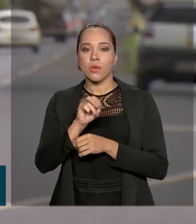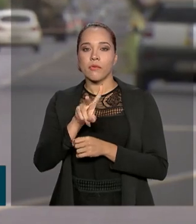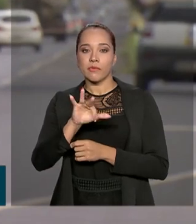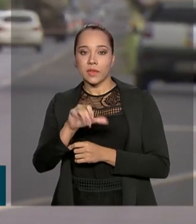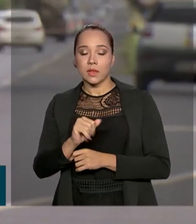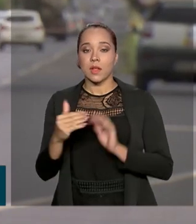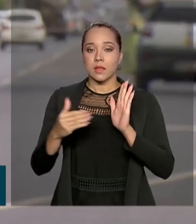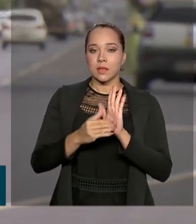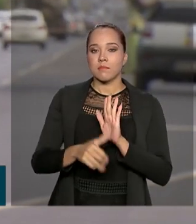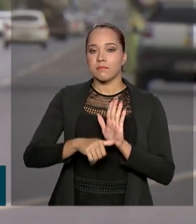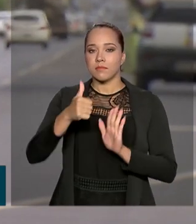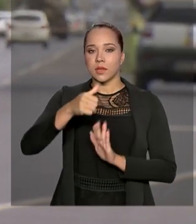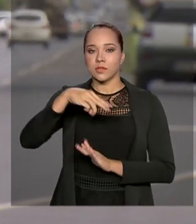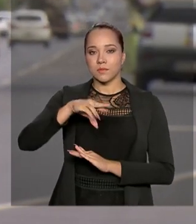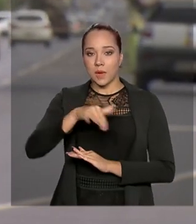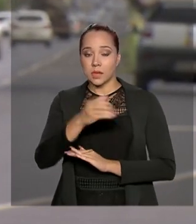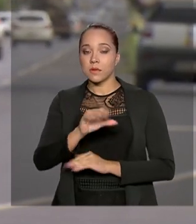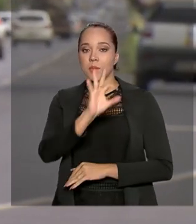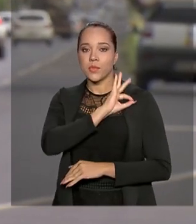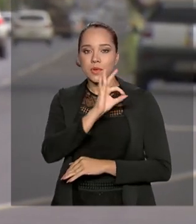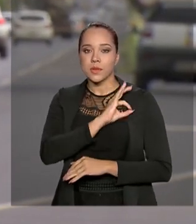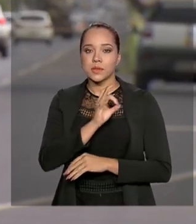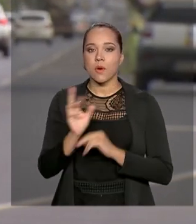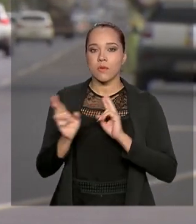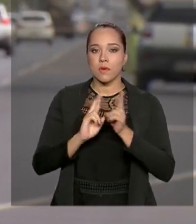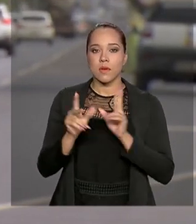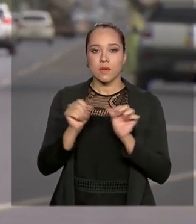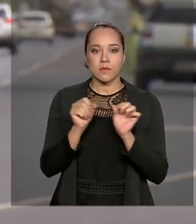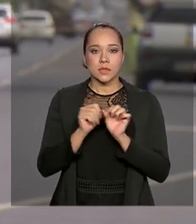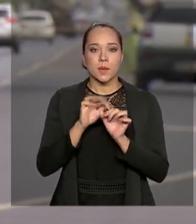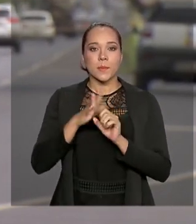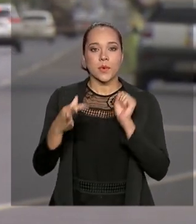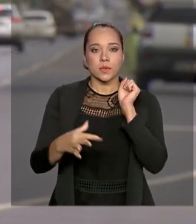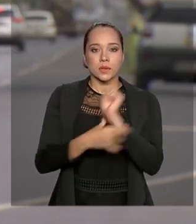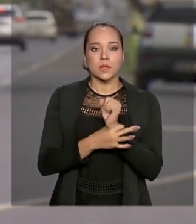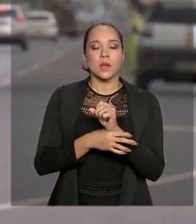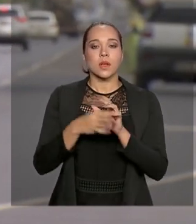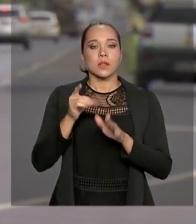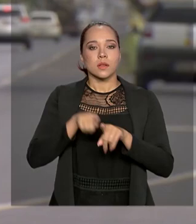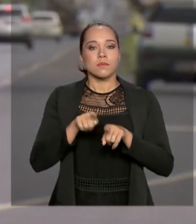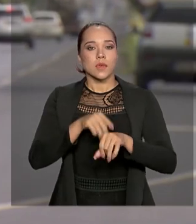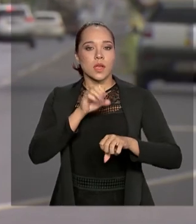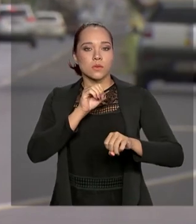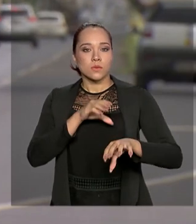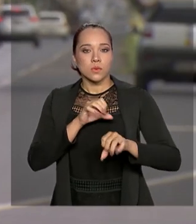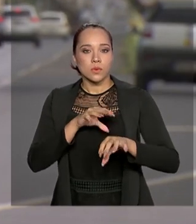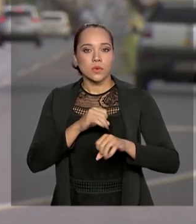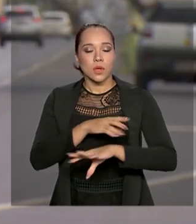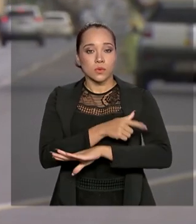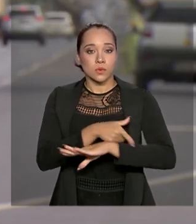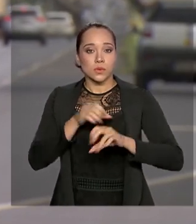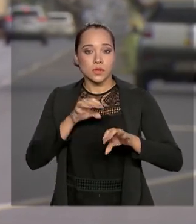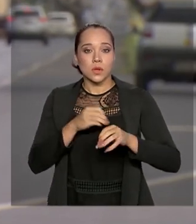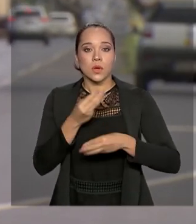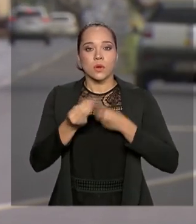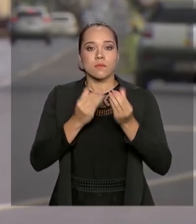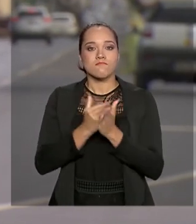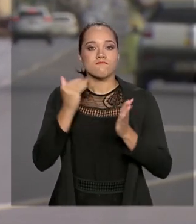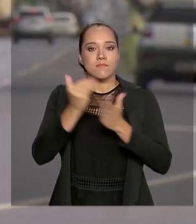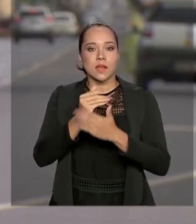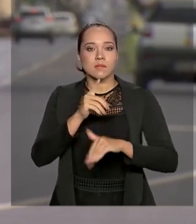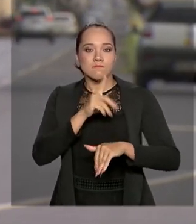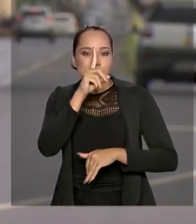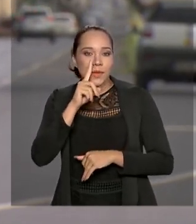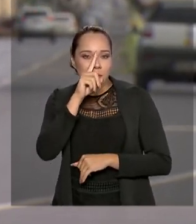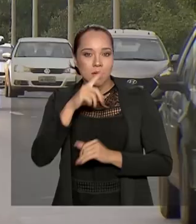março, a Polícia Rodoviária Federal fará ações de prevenção e educação em trechos onde há mais risco de